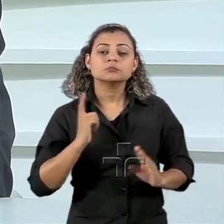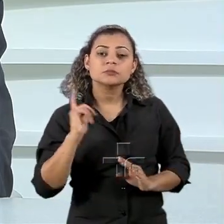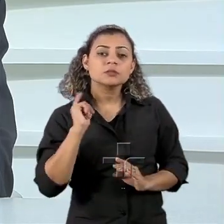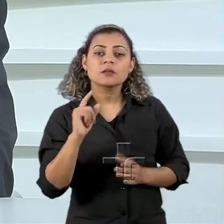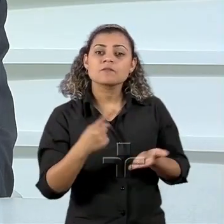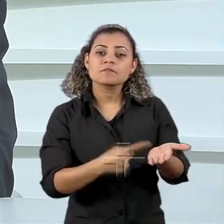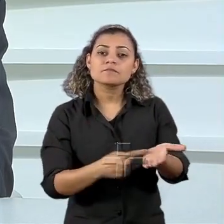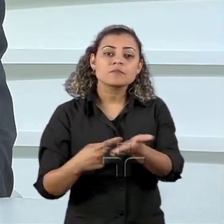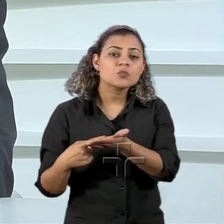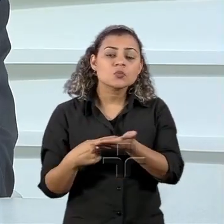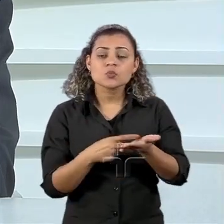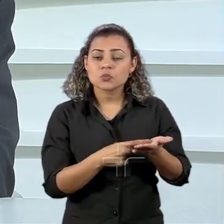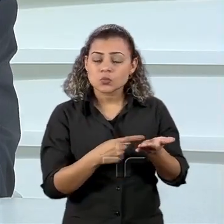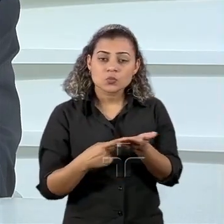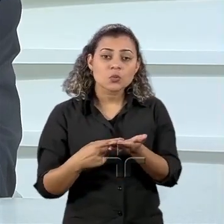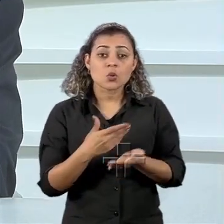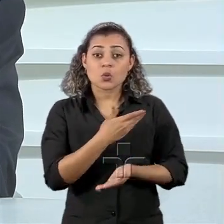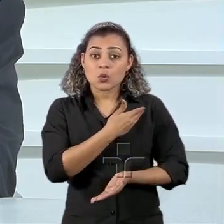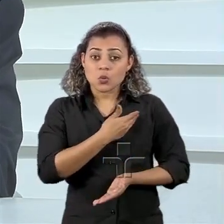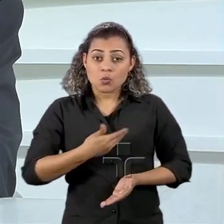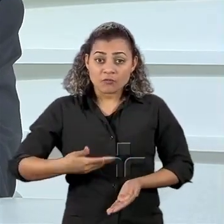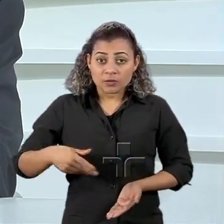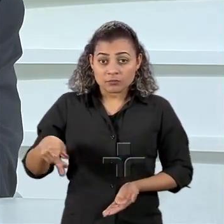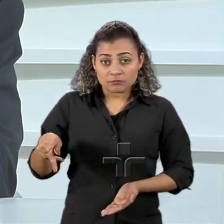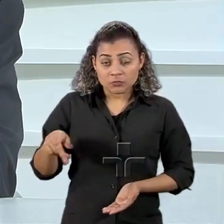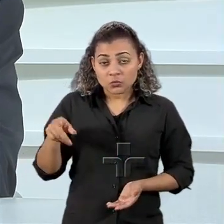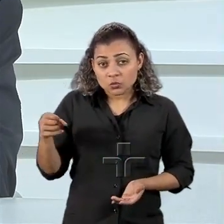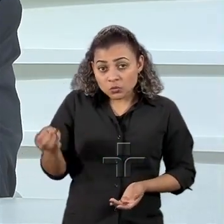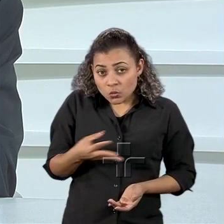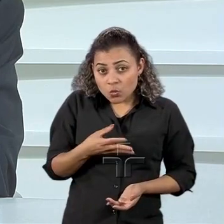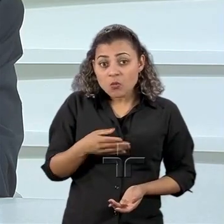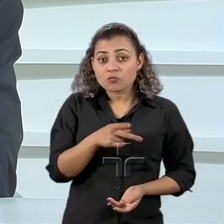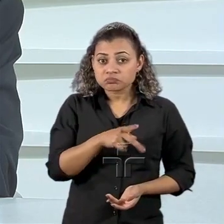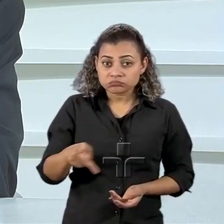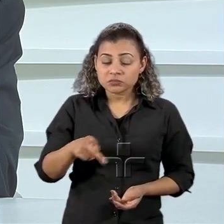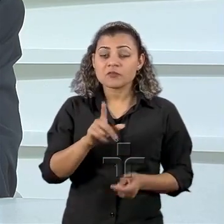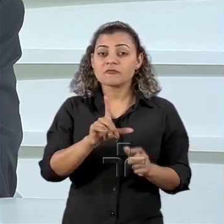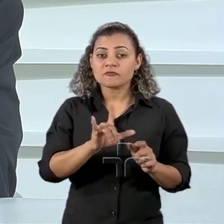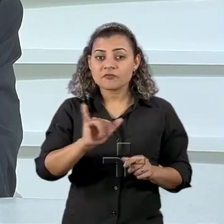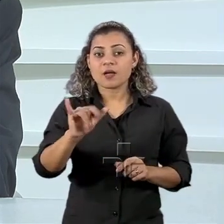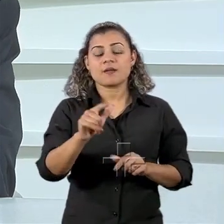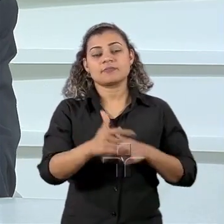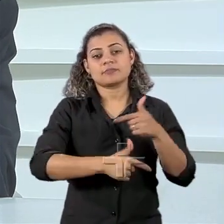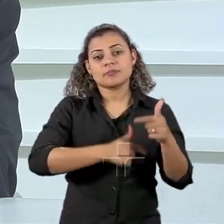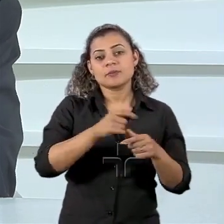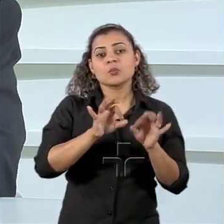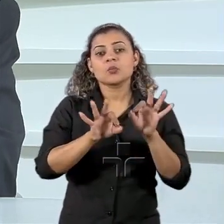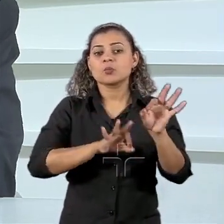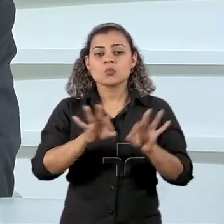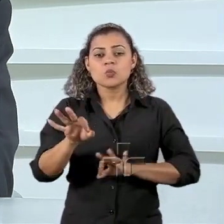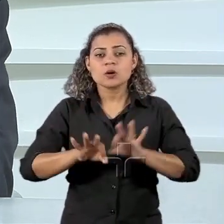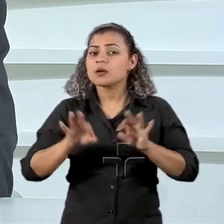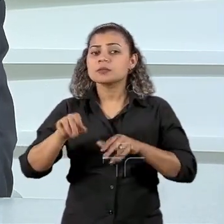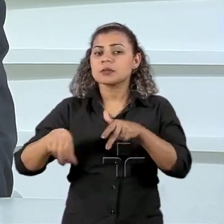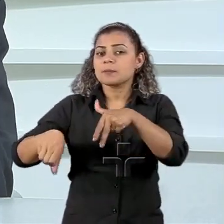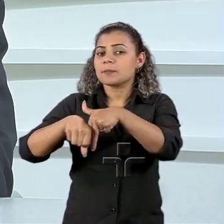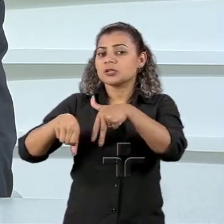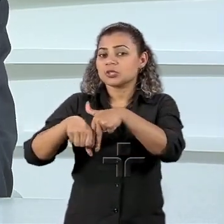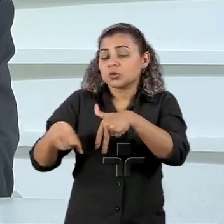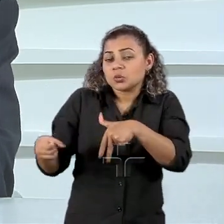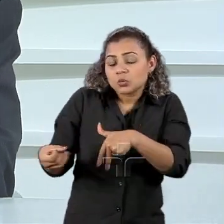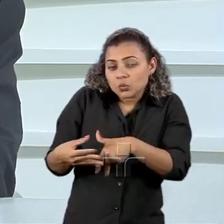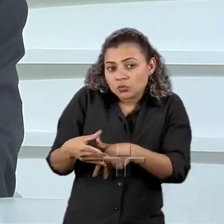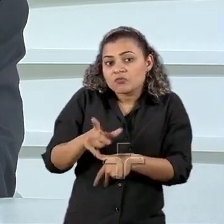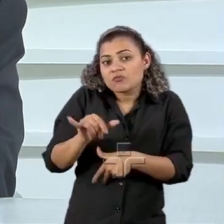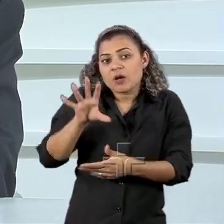e que o próximo governo primeiro deve trabalhar para que termos embaixadores de volta acho que tem condições para isso